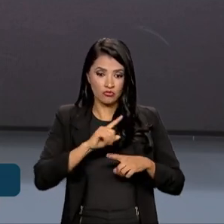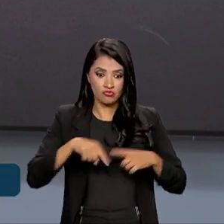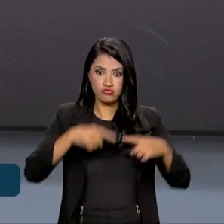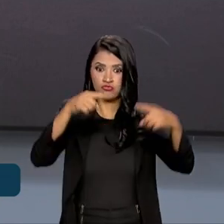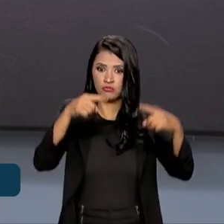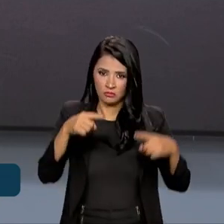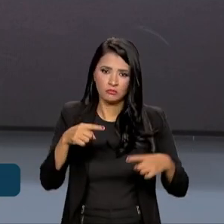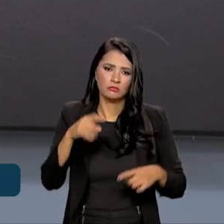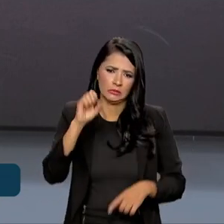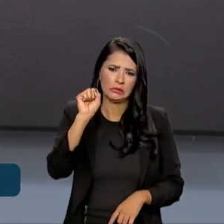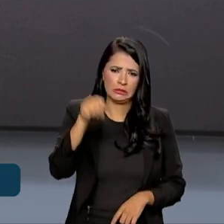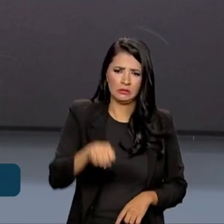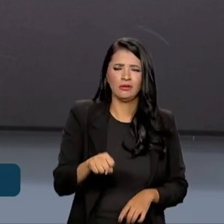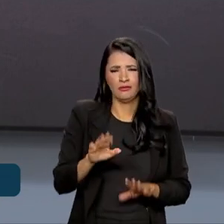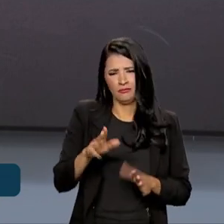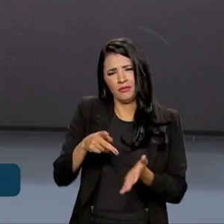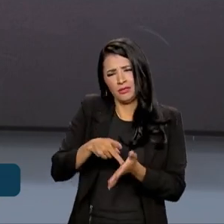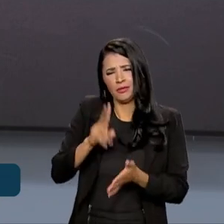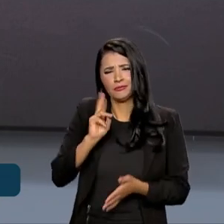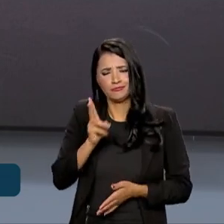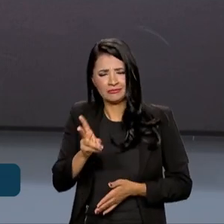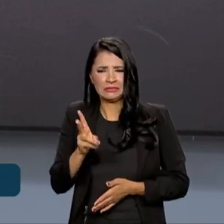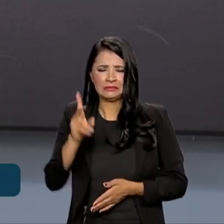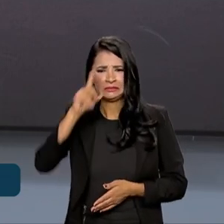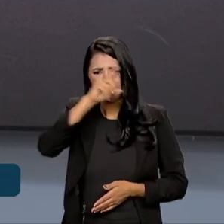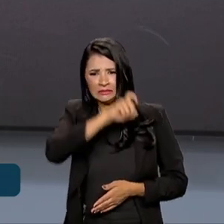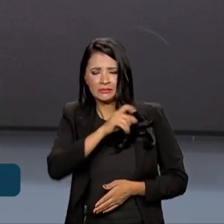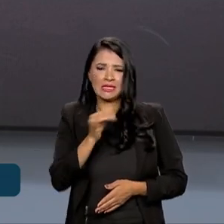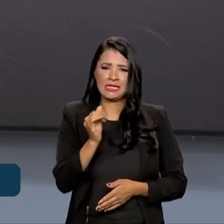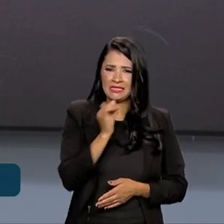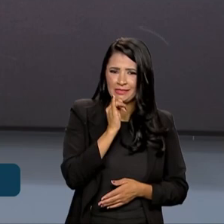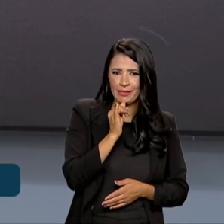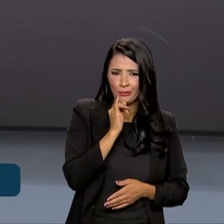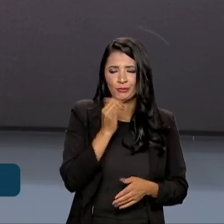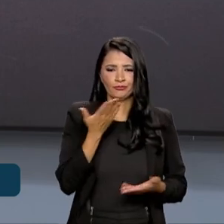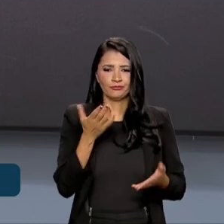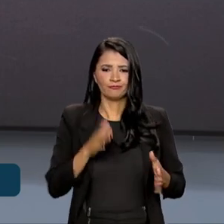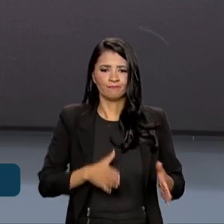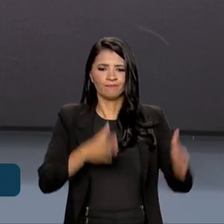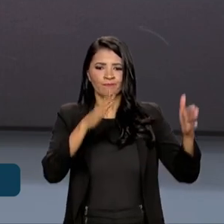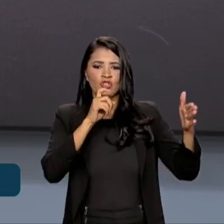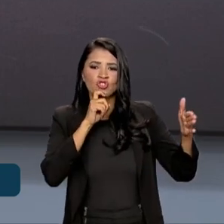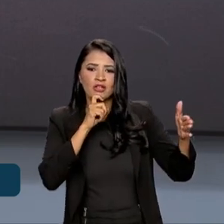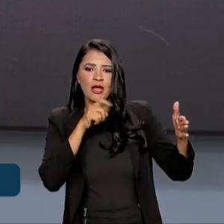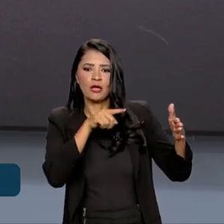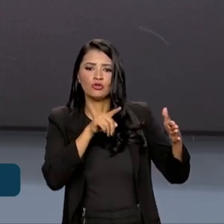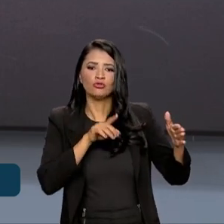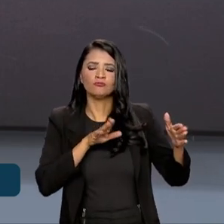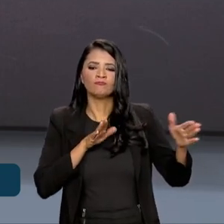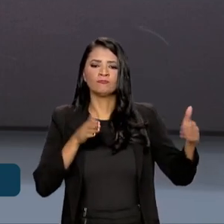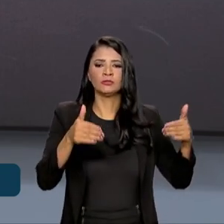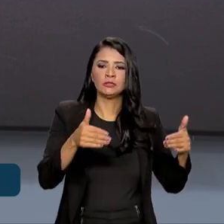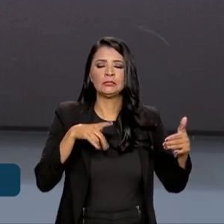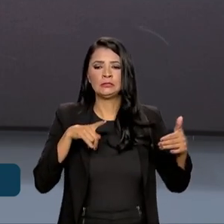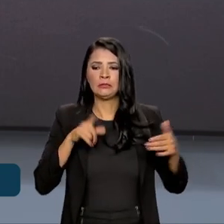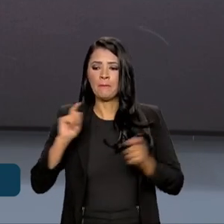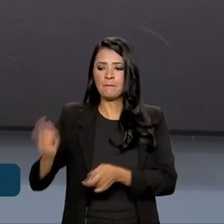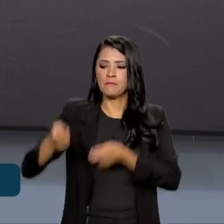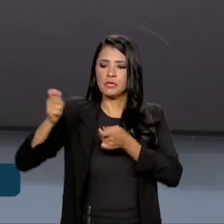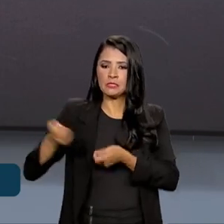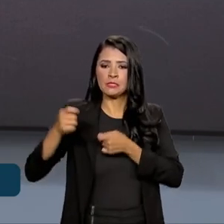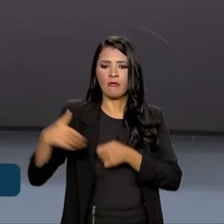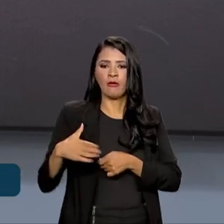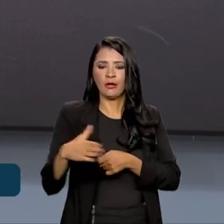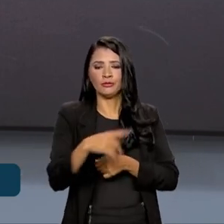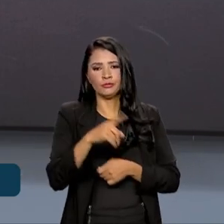verdade que a gente sempre tinha dificuldade, por exemplo, para se instalar um frigorífico de pescado no nosso município, precisar de uma autorização da Amazonas Energia, da